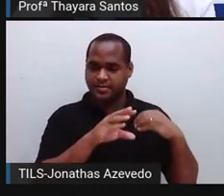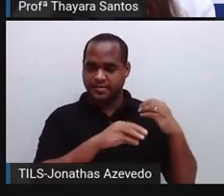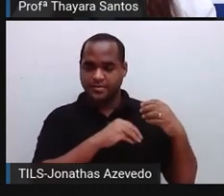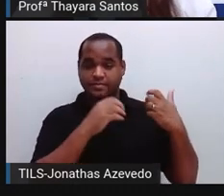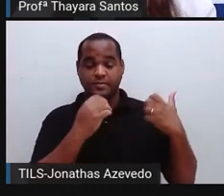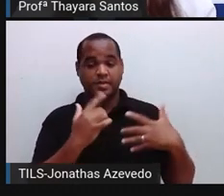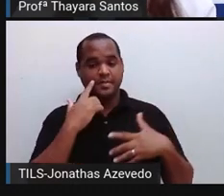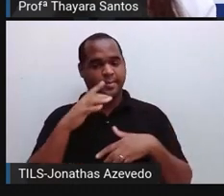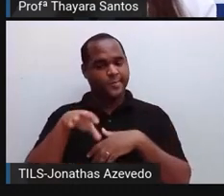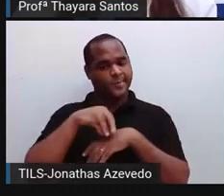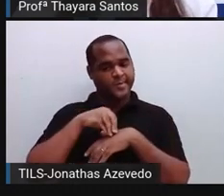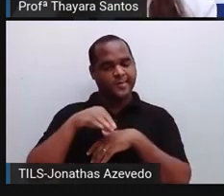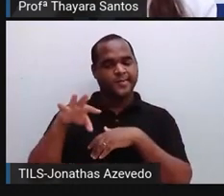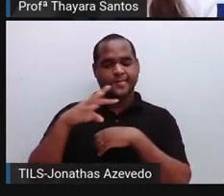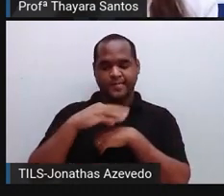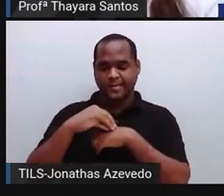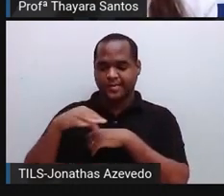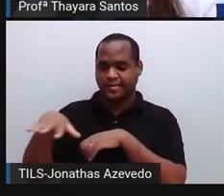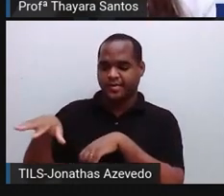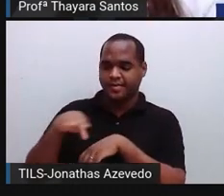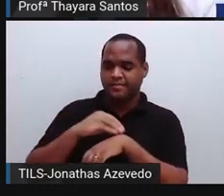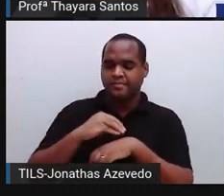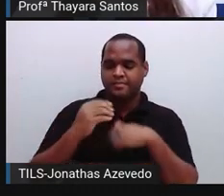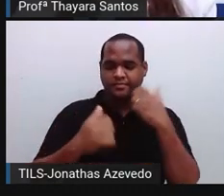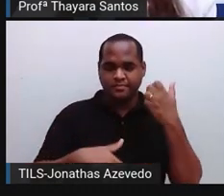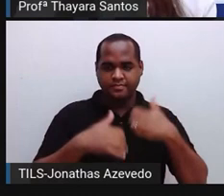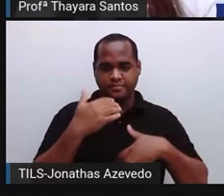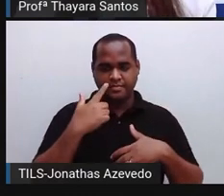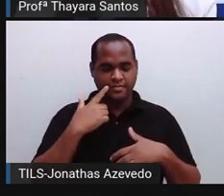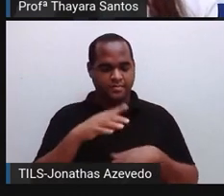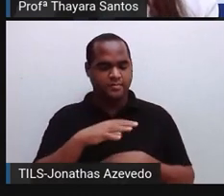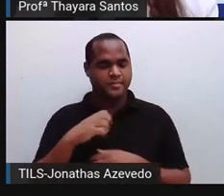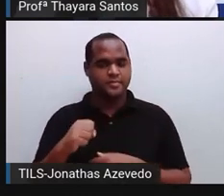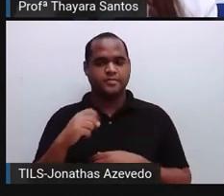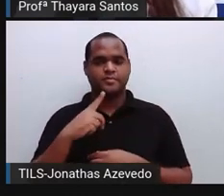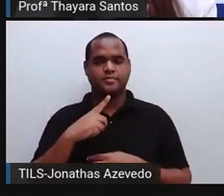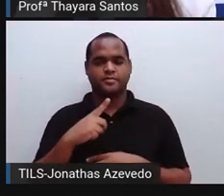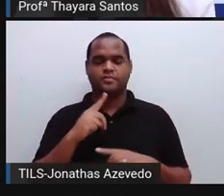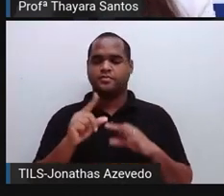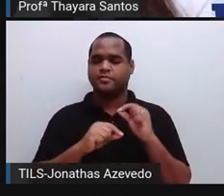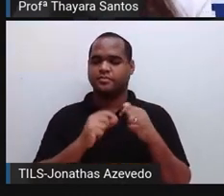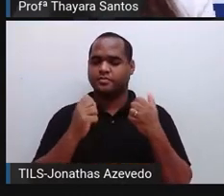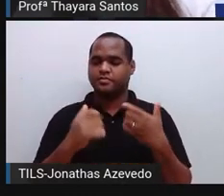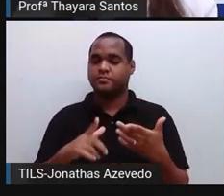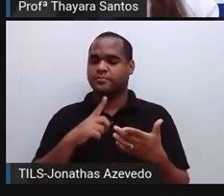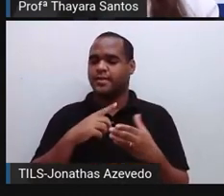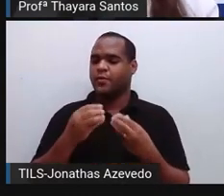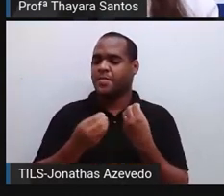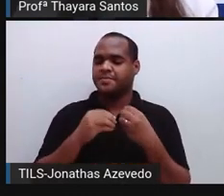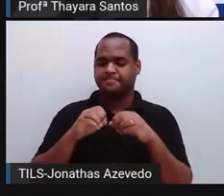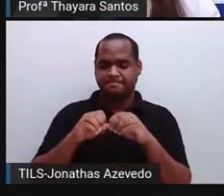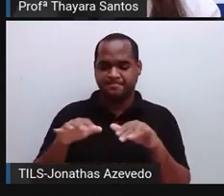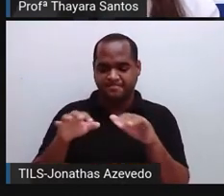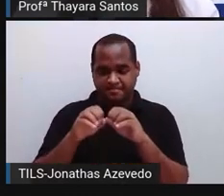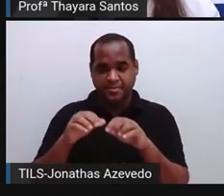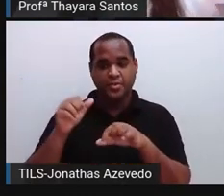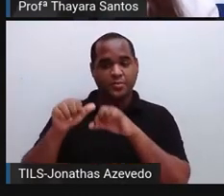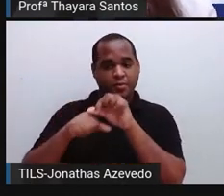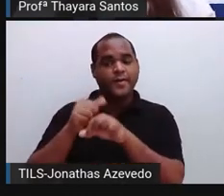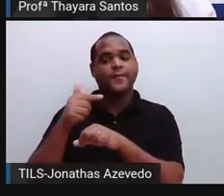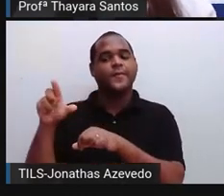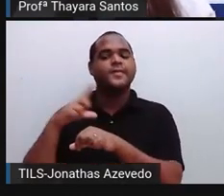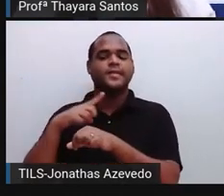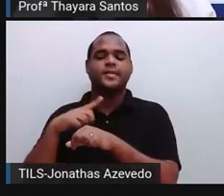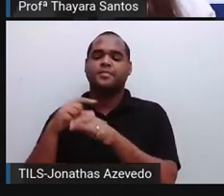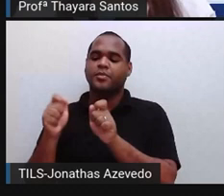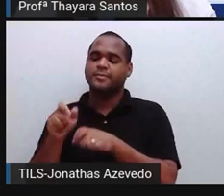recebe esse neurotransmissor. Então, recebeu o neurotransmissor e vai passar para o neurônio seguinte ou para o órgão que precisa